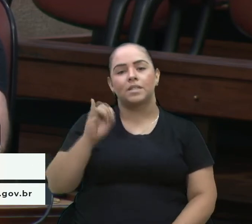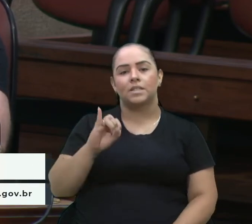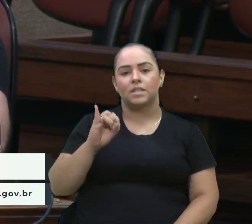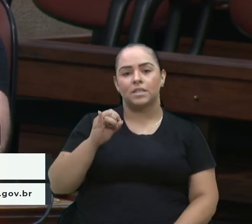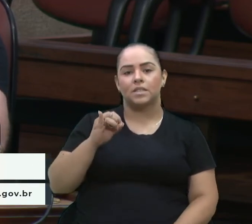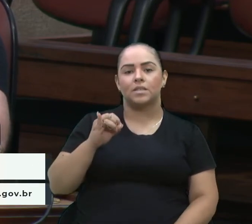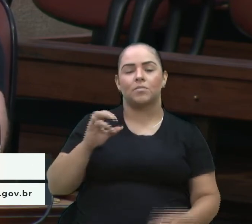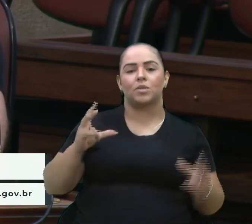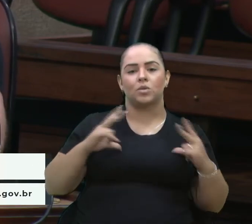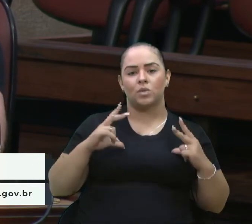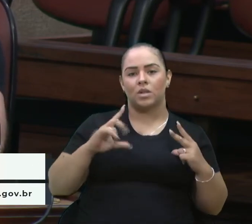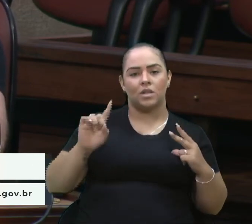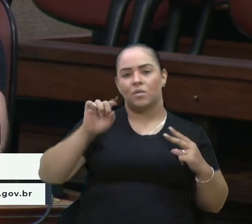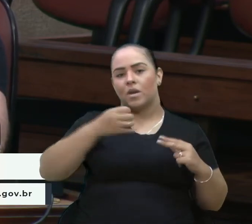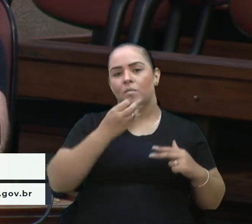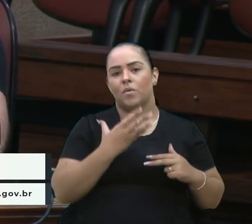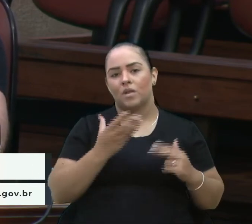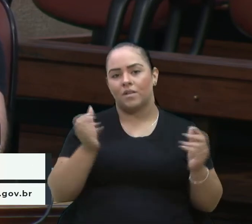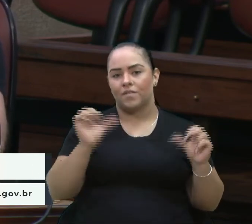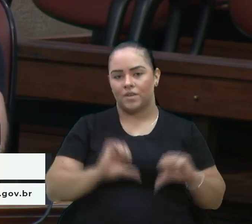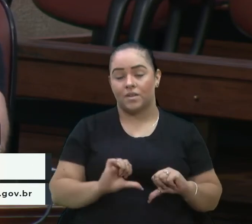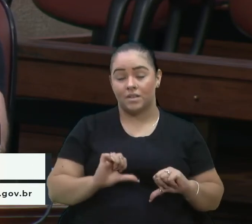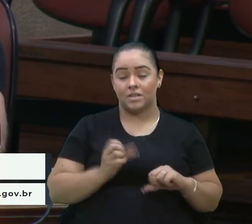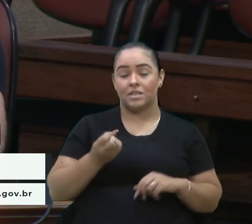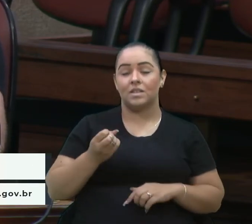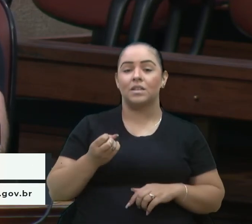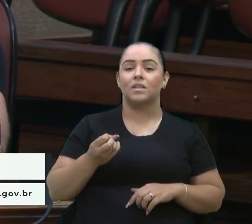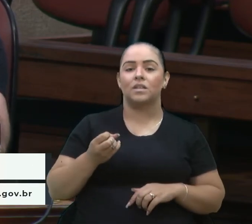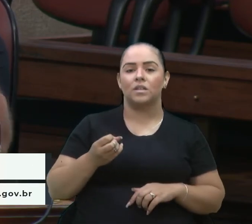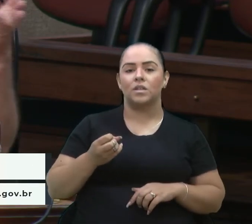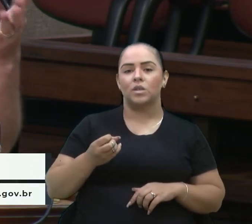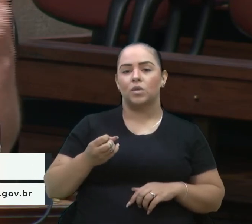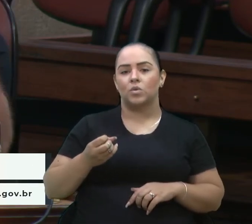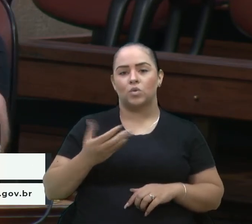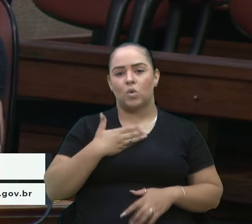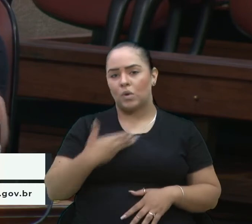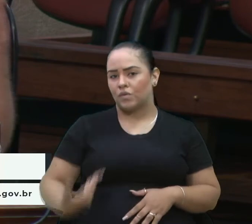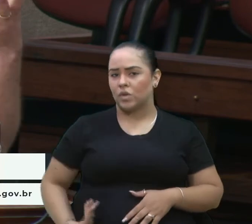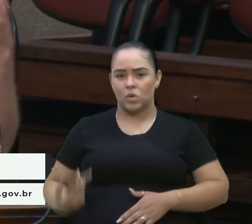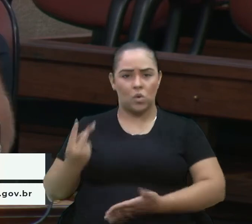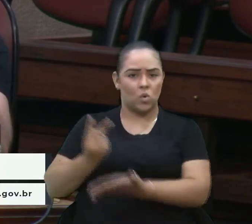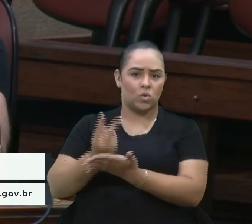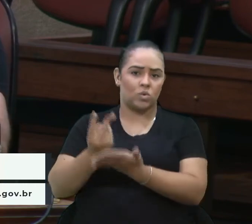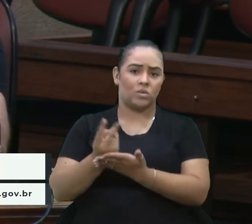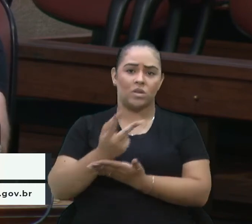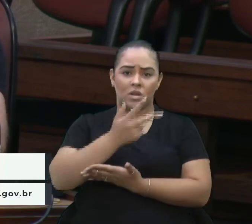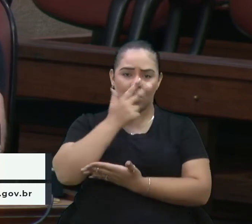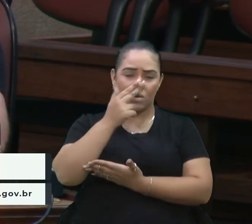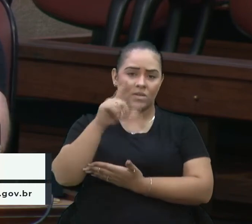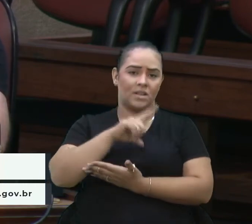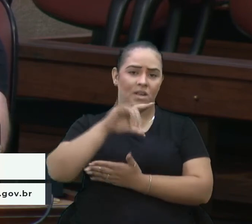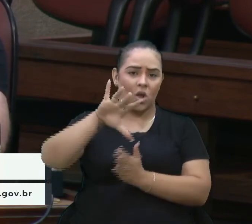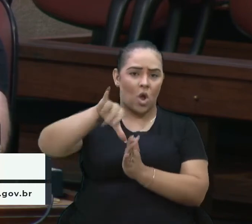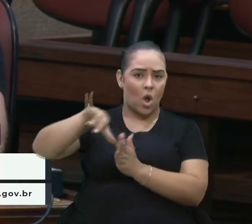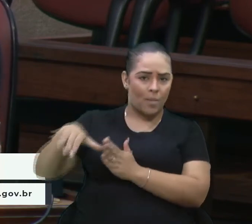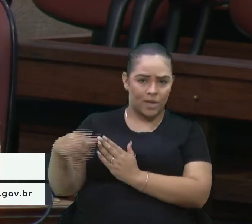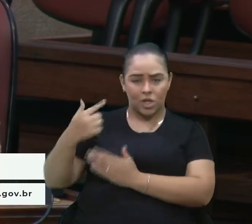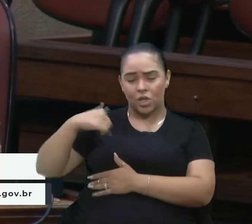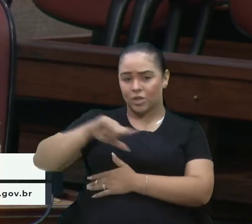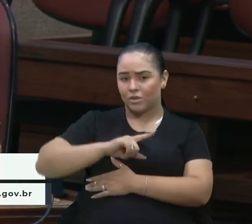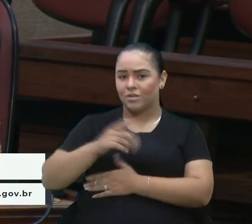privada não é boa, ela termina. A iniciativa pública, ela continua, inclusive com escândalos de corrupção, tantos que a gente já viu.